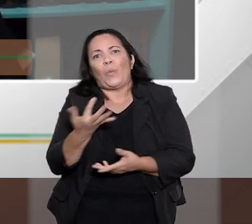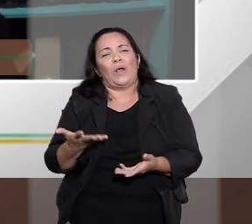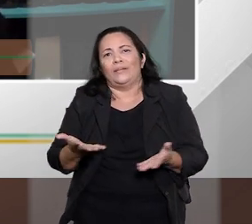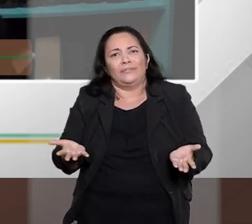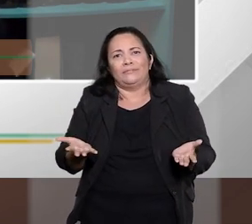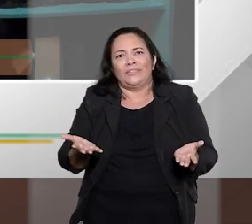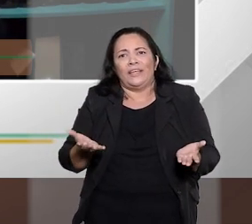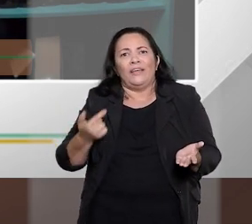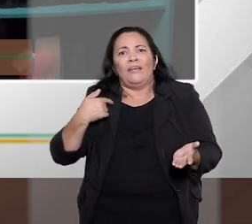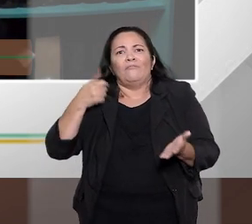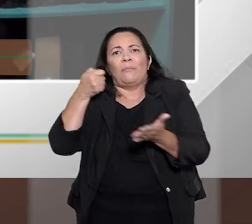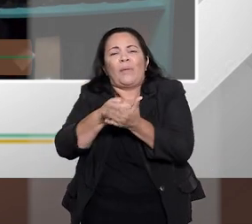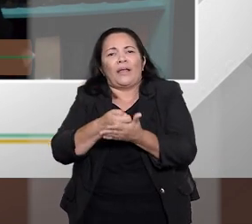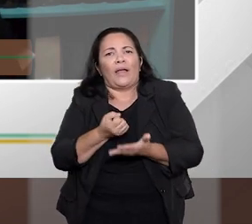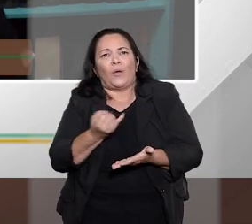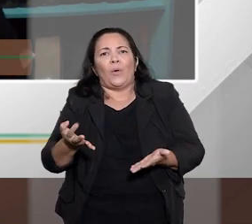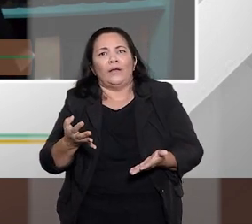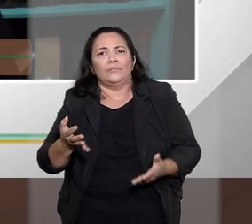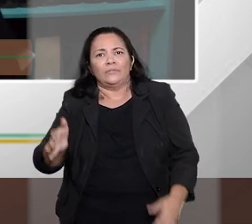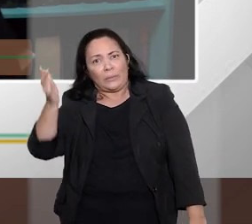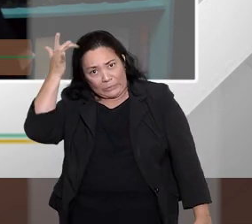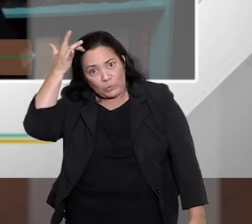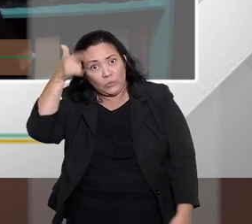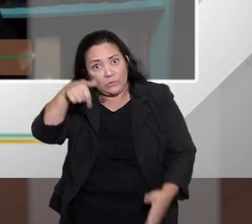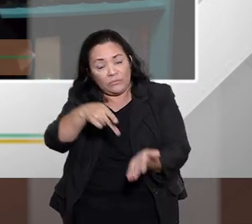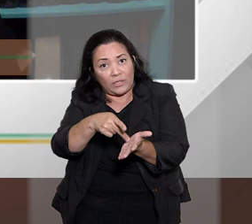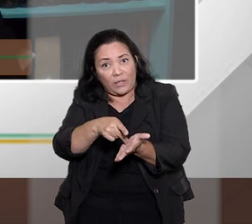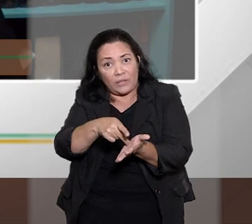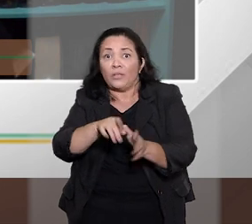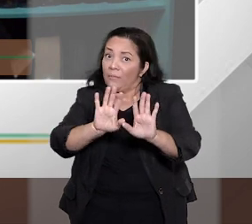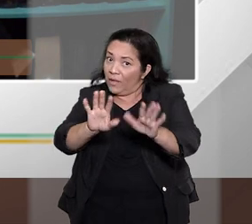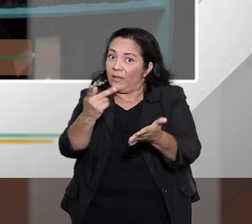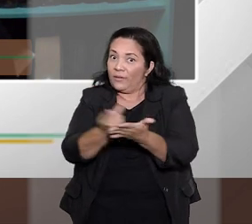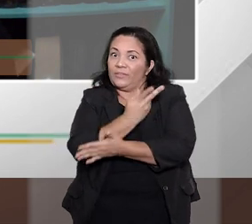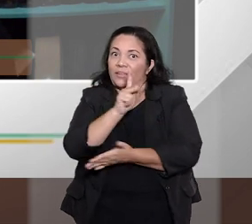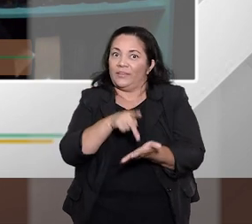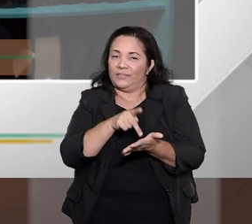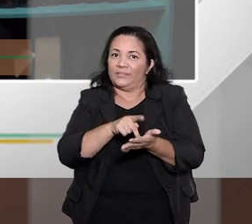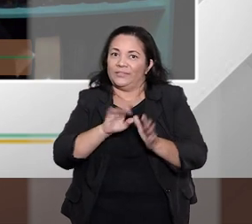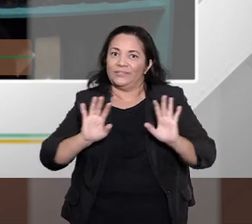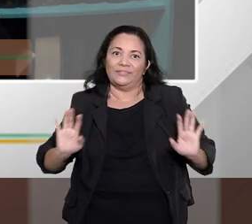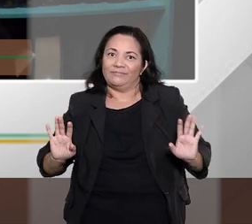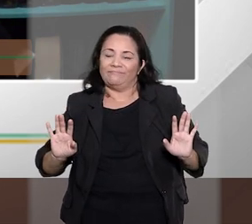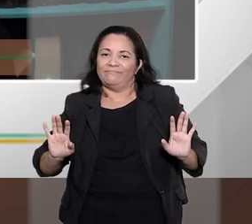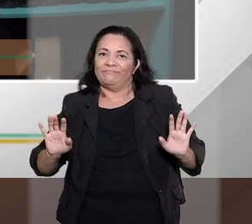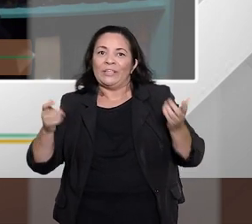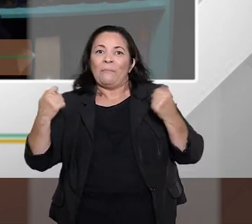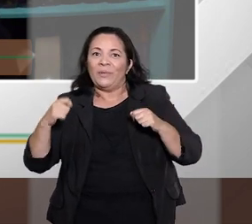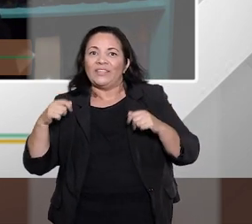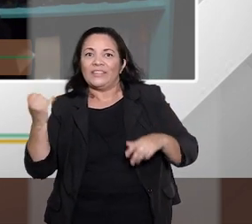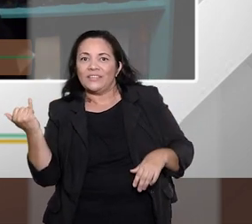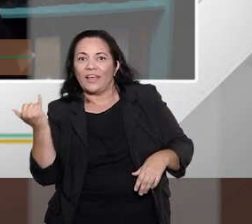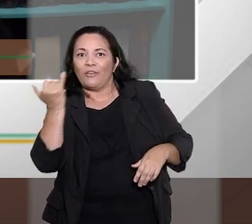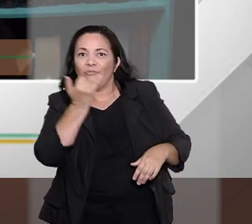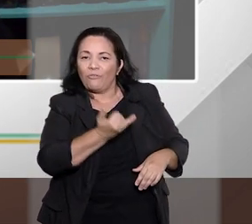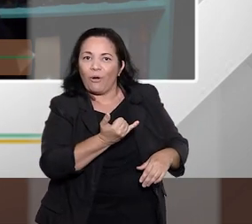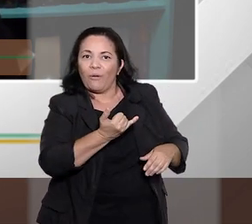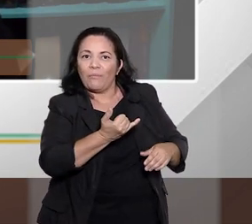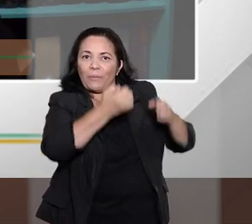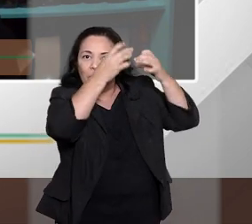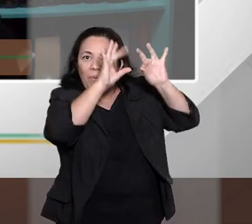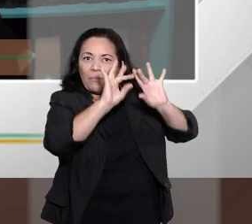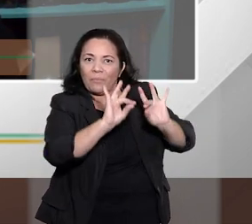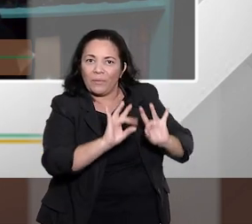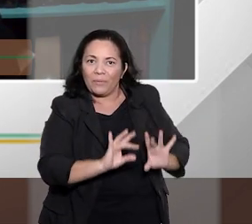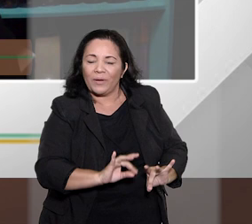pagar, ainda tem isso, é absurdo a gente pensar, mas tem, não basta apenas informar que é um crédito, ele vai ter